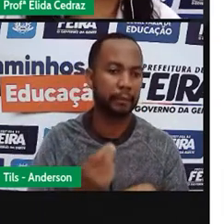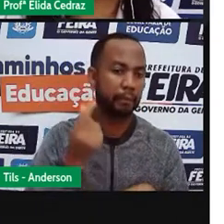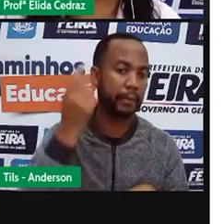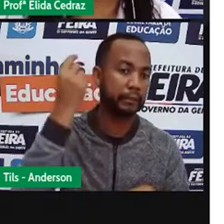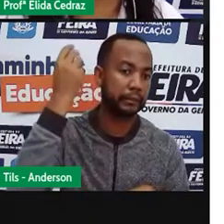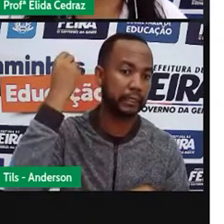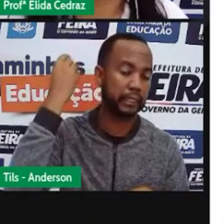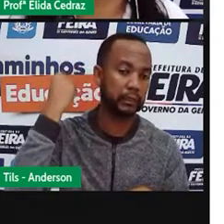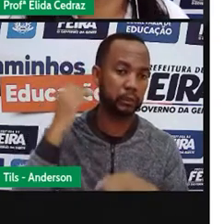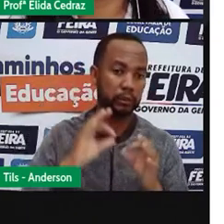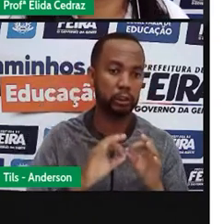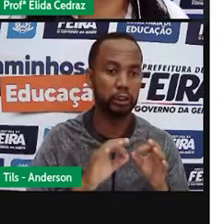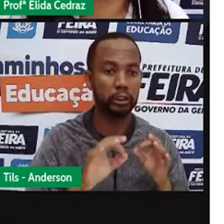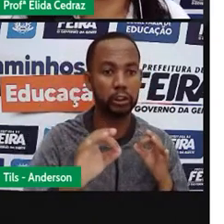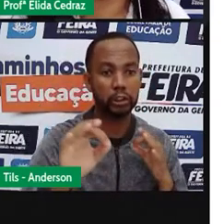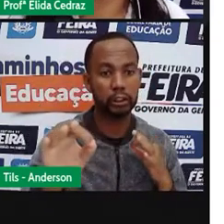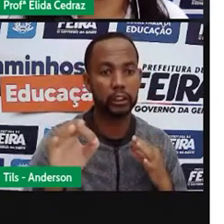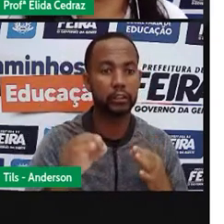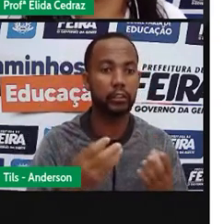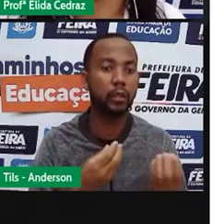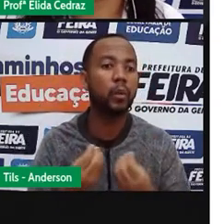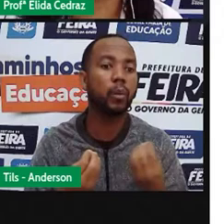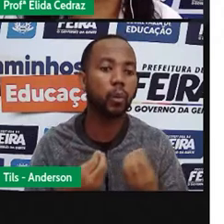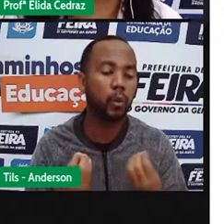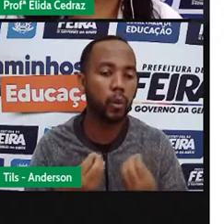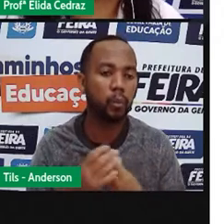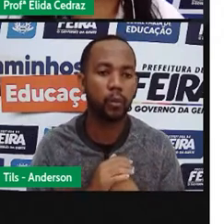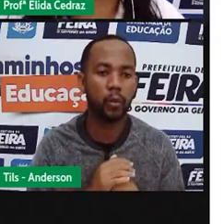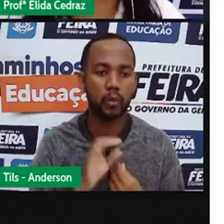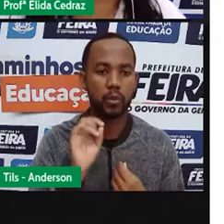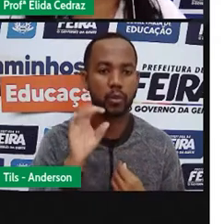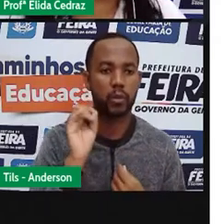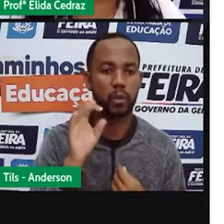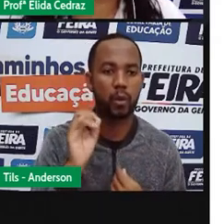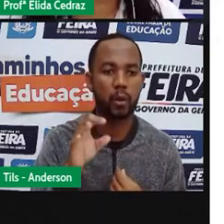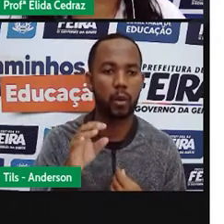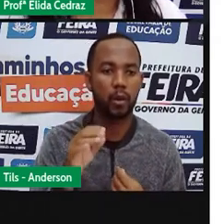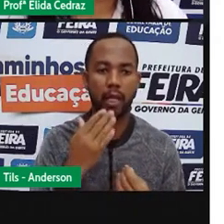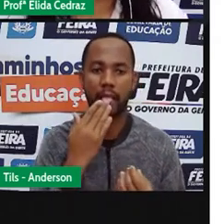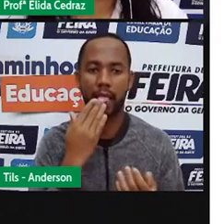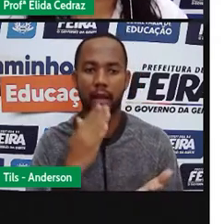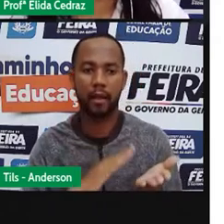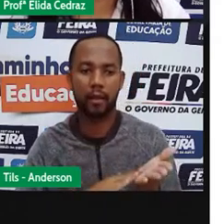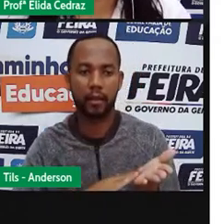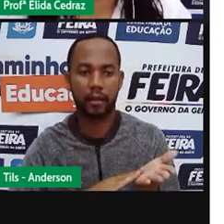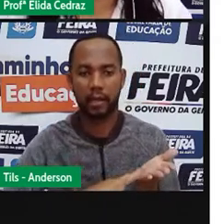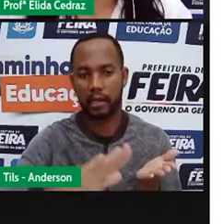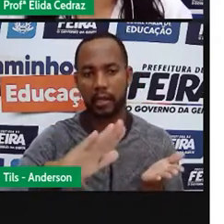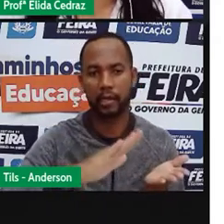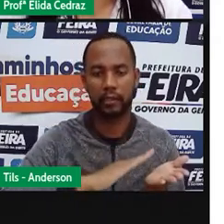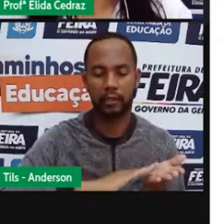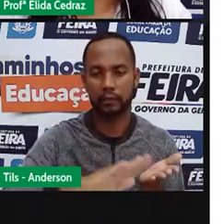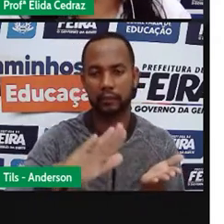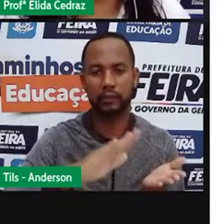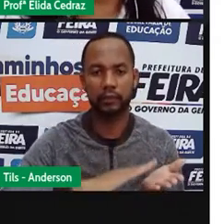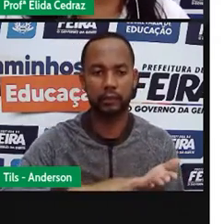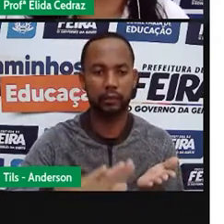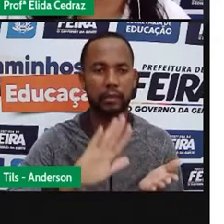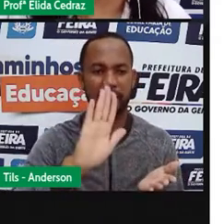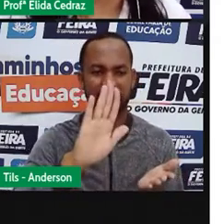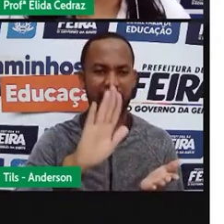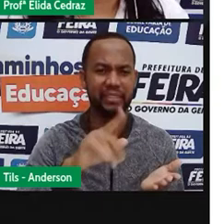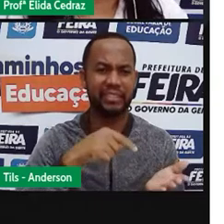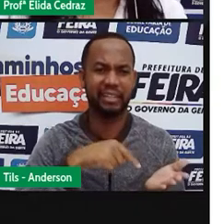essa distância era importada apenas por meio de cartas. E as cartas demoravam muito